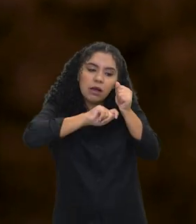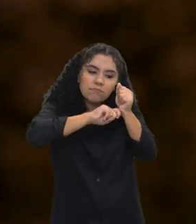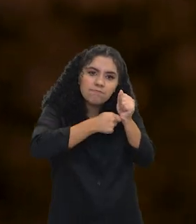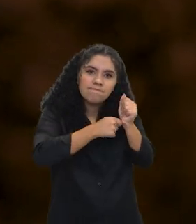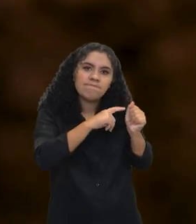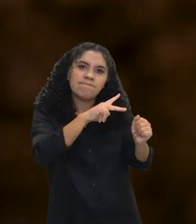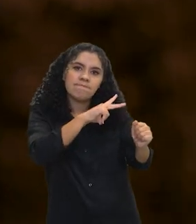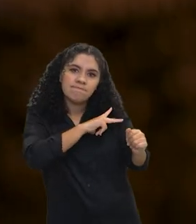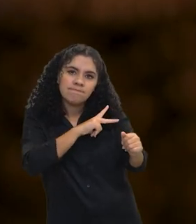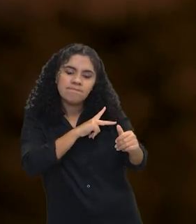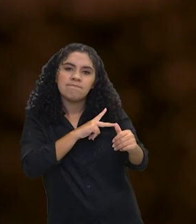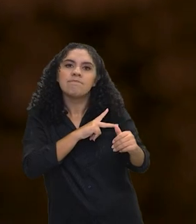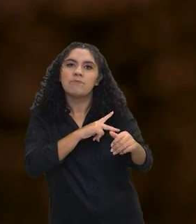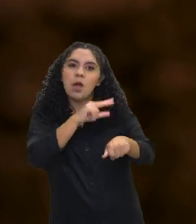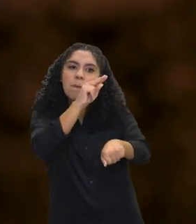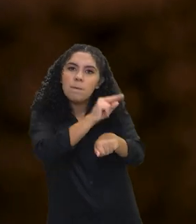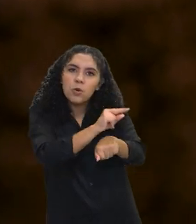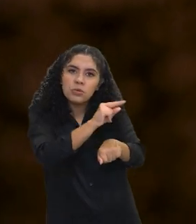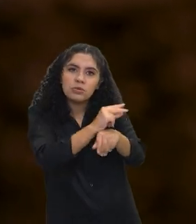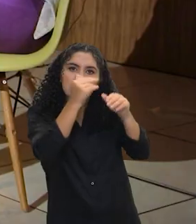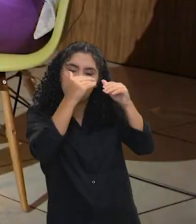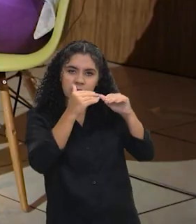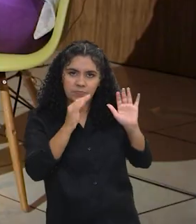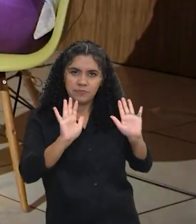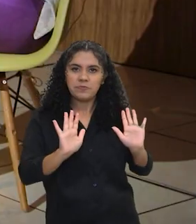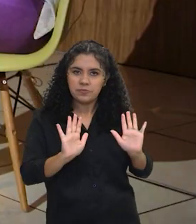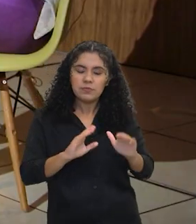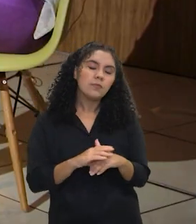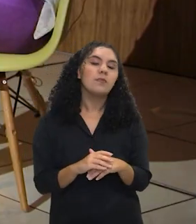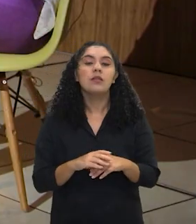com sigilo, com confidencialidade, com proteção à privacidade.